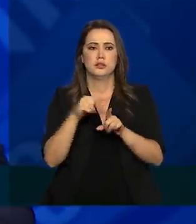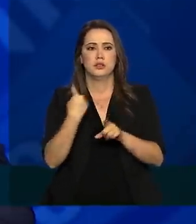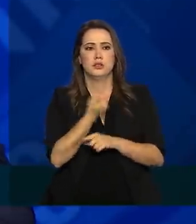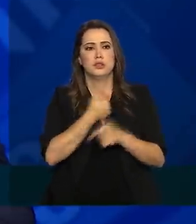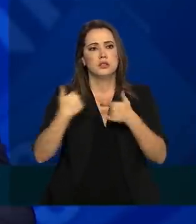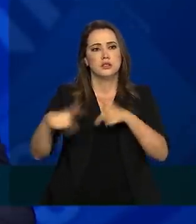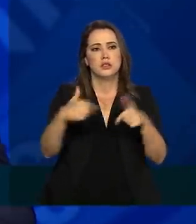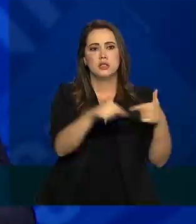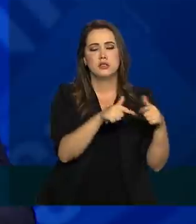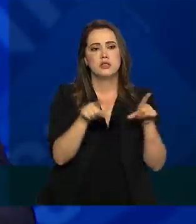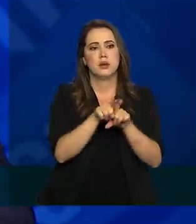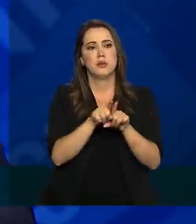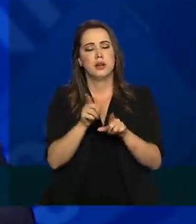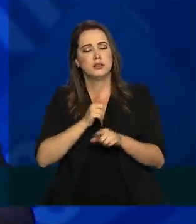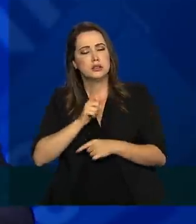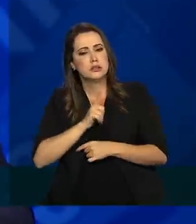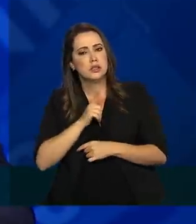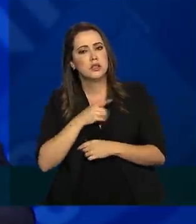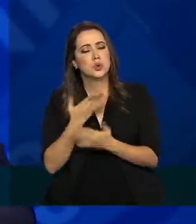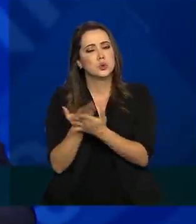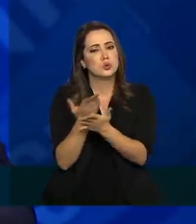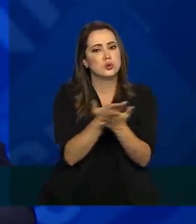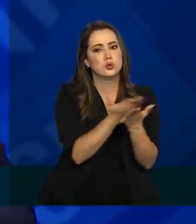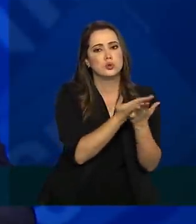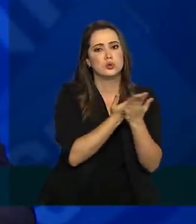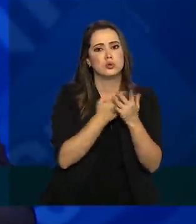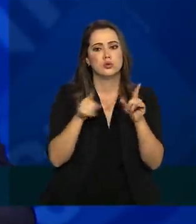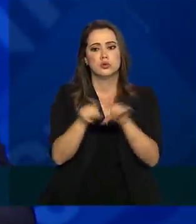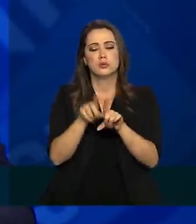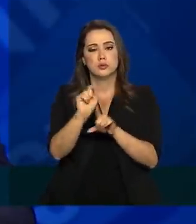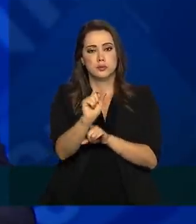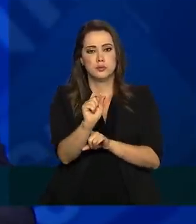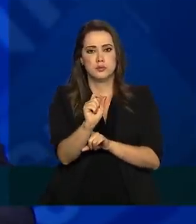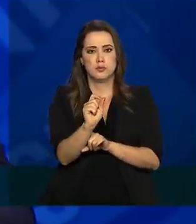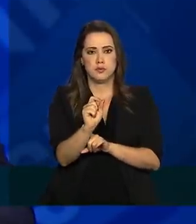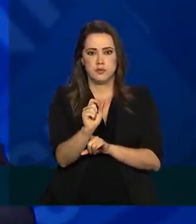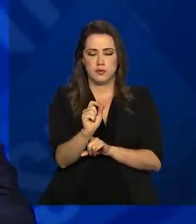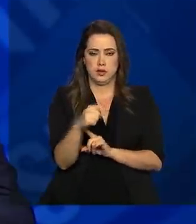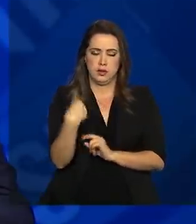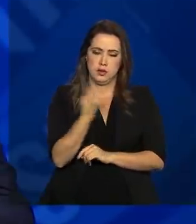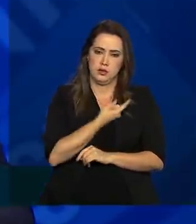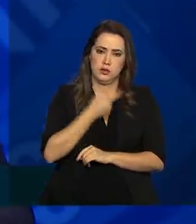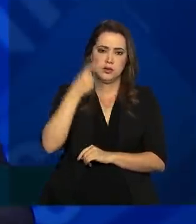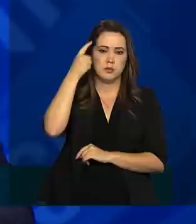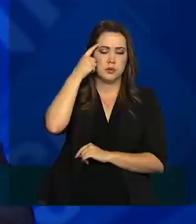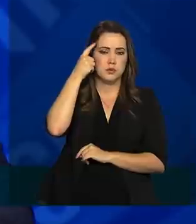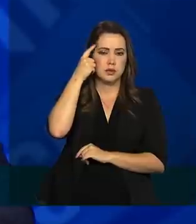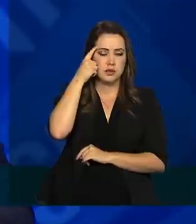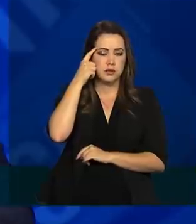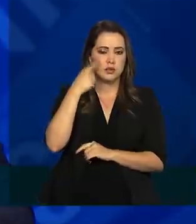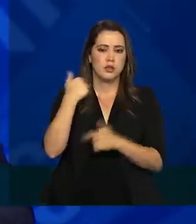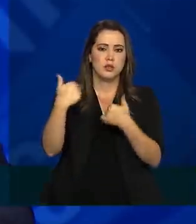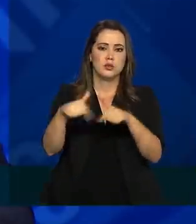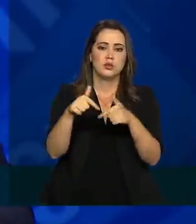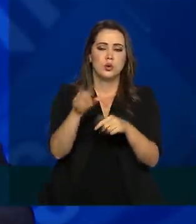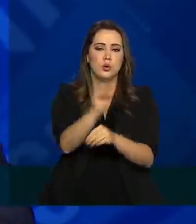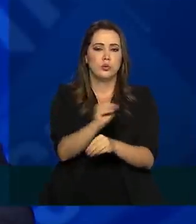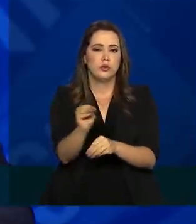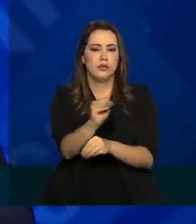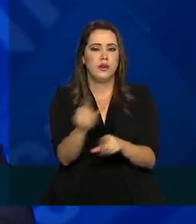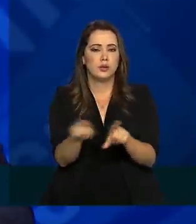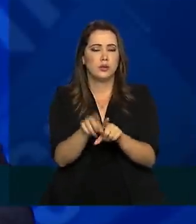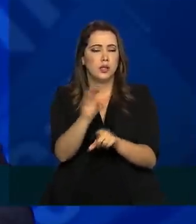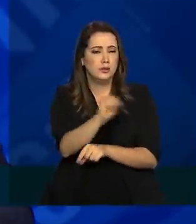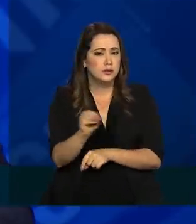trabalhos que abordam isso nos informes diários de evidência, estamos também pensando no tratamento precoce, o tratamento